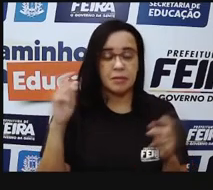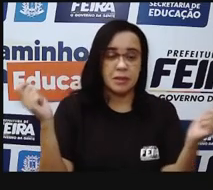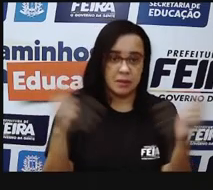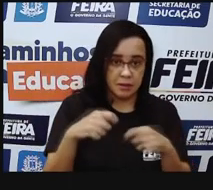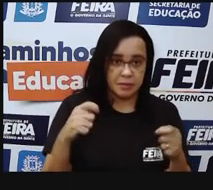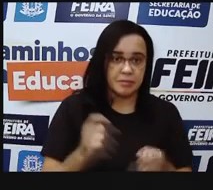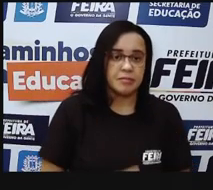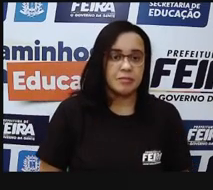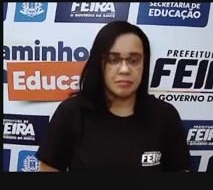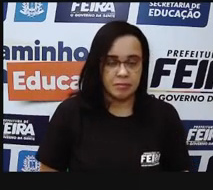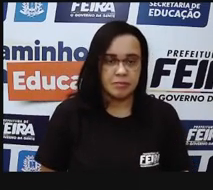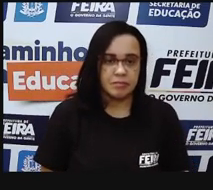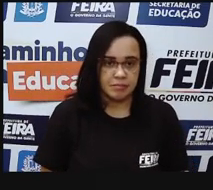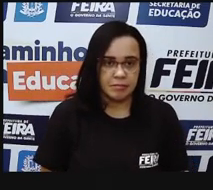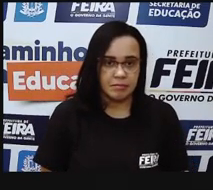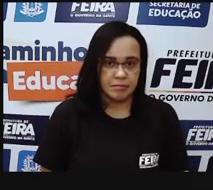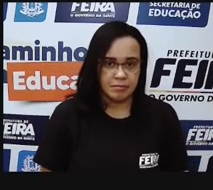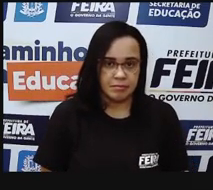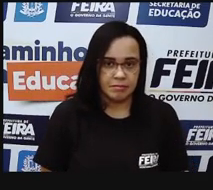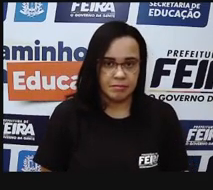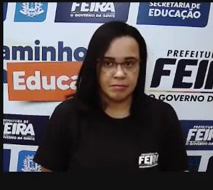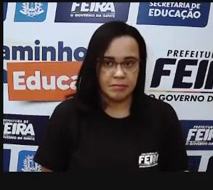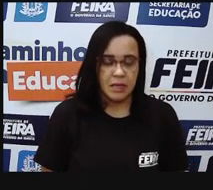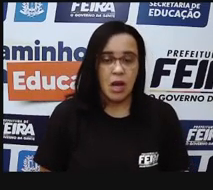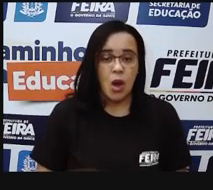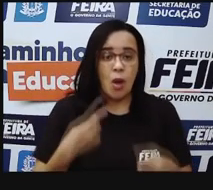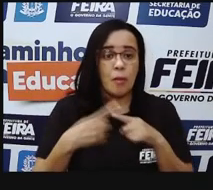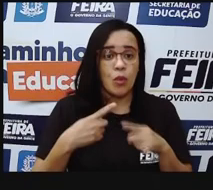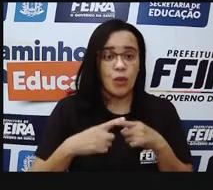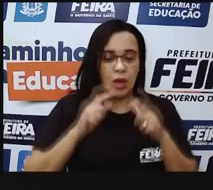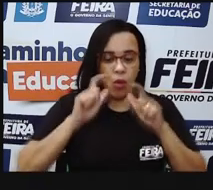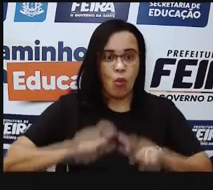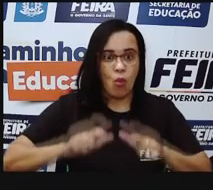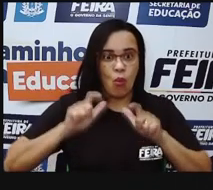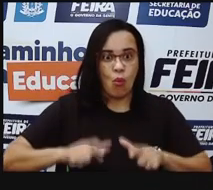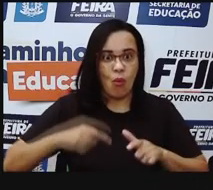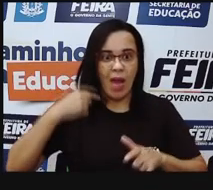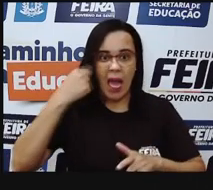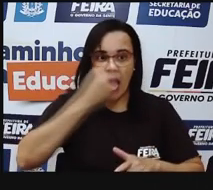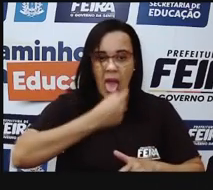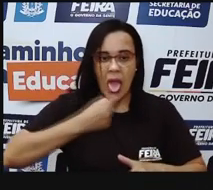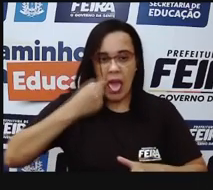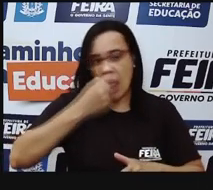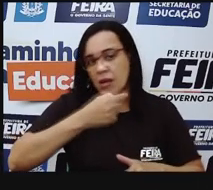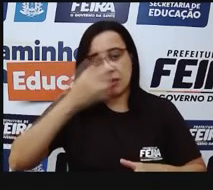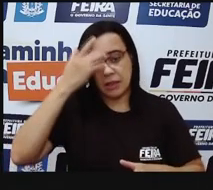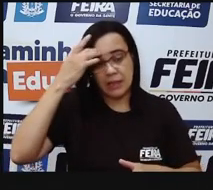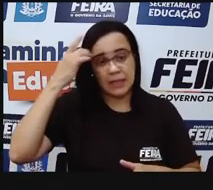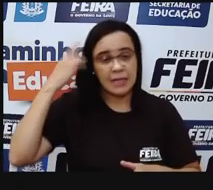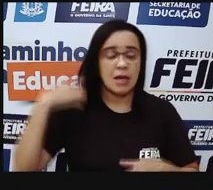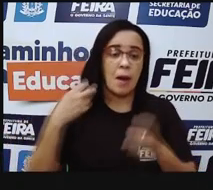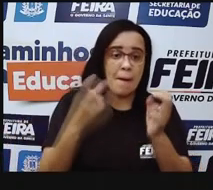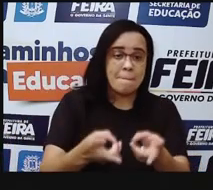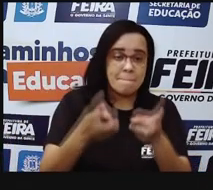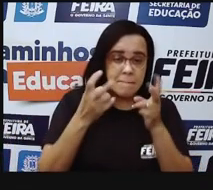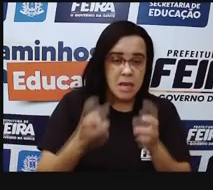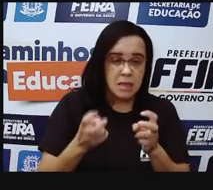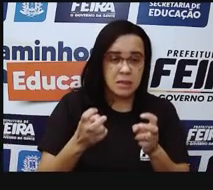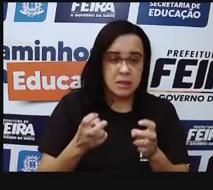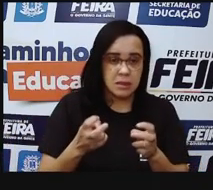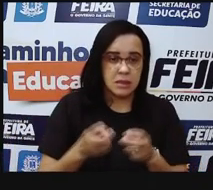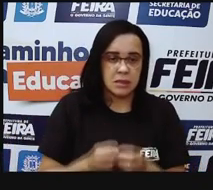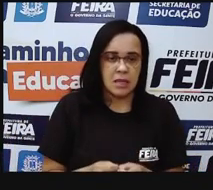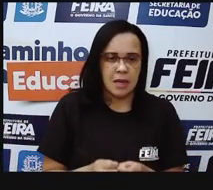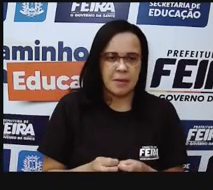então, dessa língua, né? As regiões onde a gente mais reconhece, mais percebe os sabores, né? O